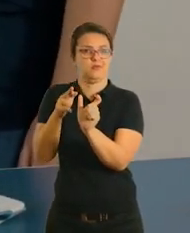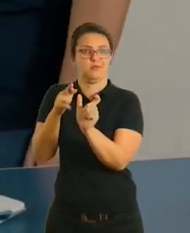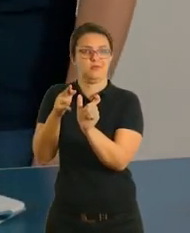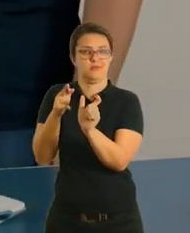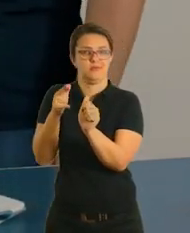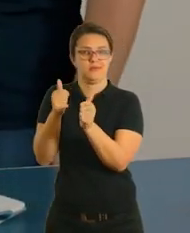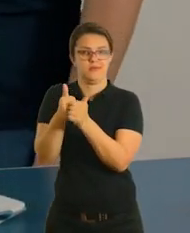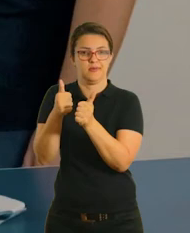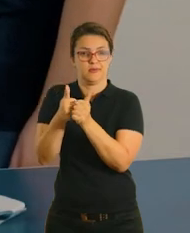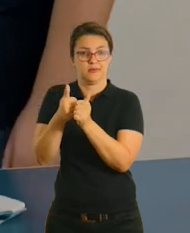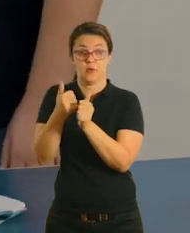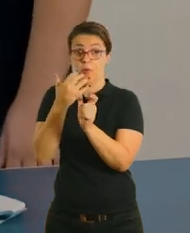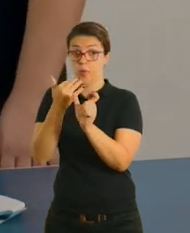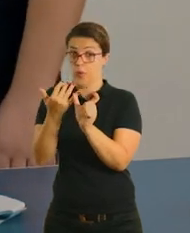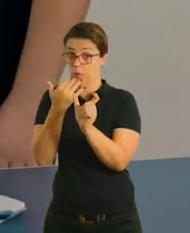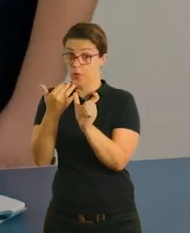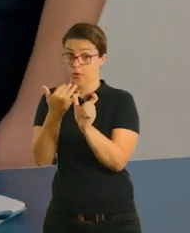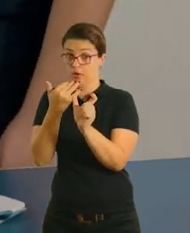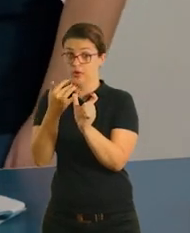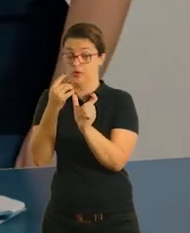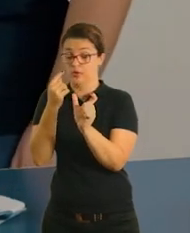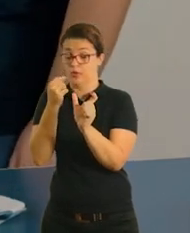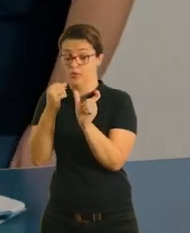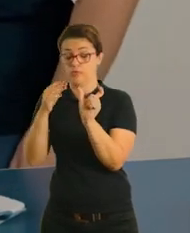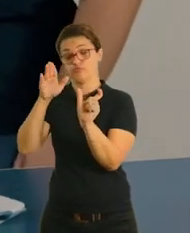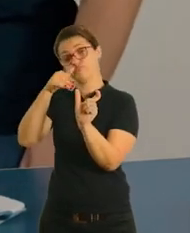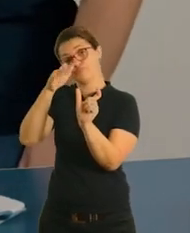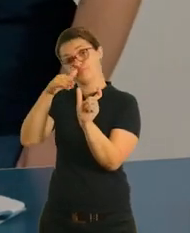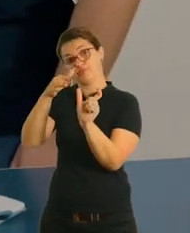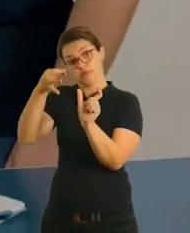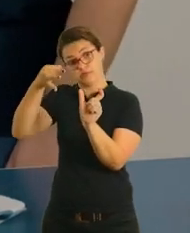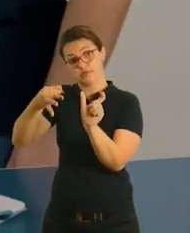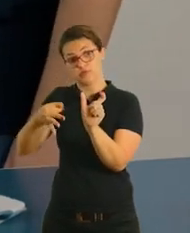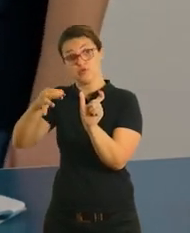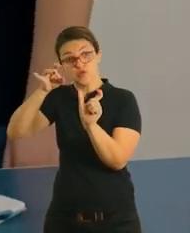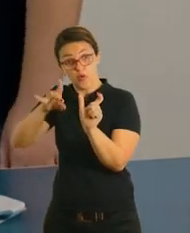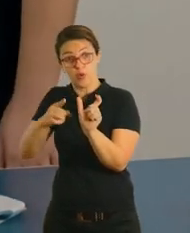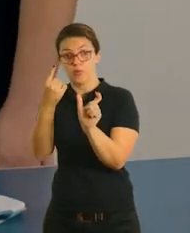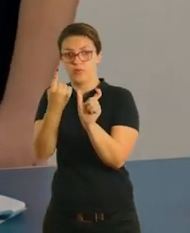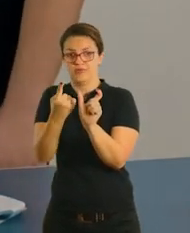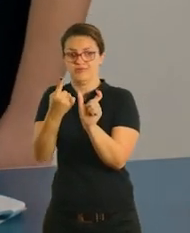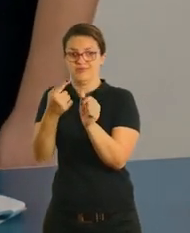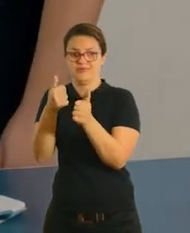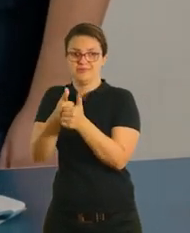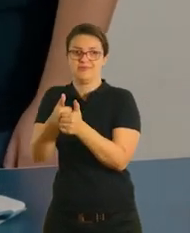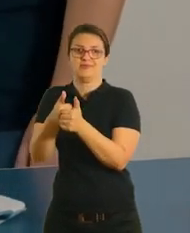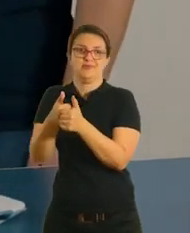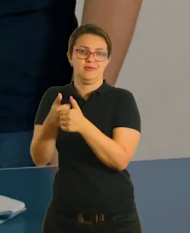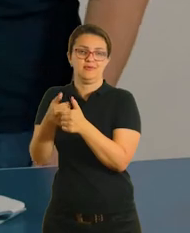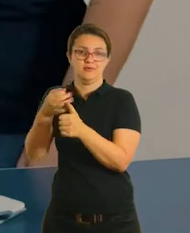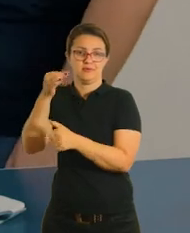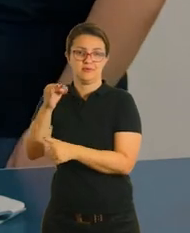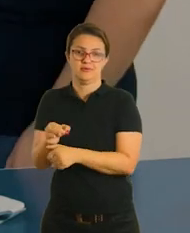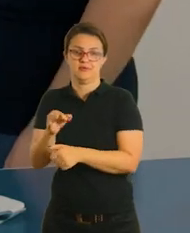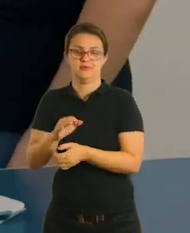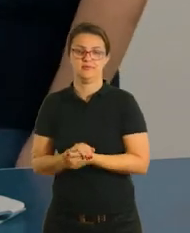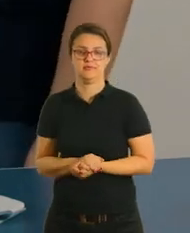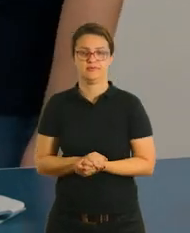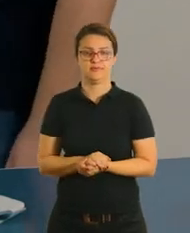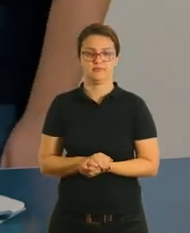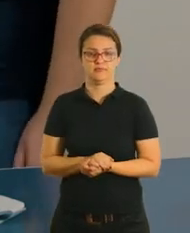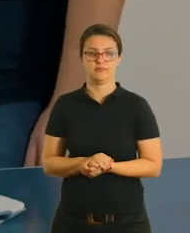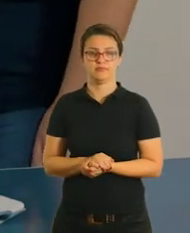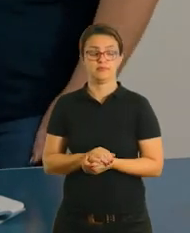resultado? Você vai pintar da forma correta, tá? Somente um deles está certo, tá bom?